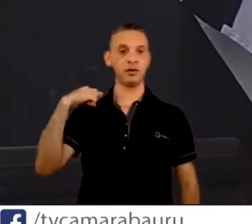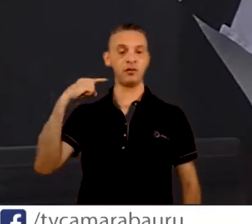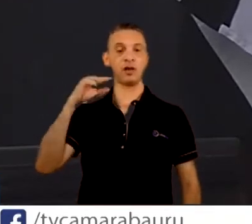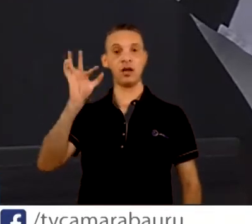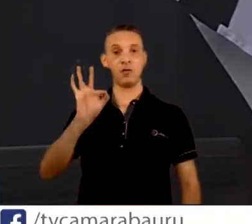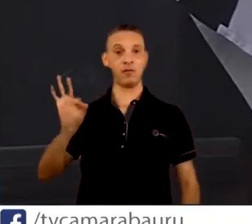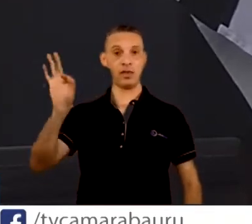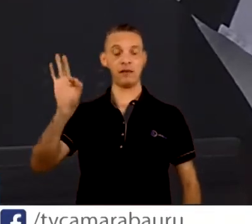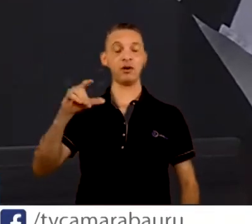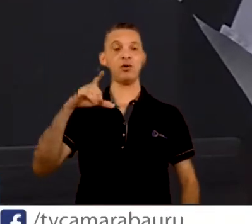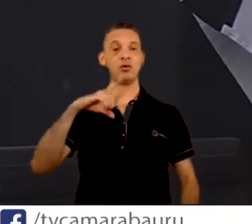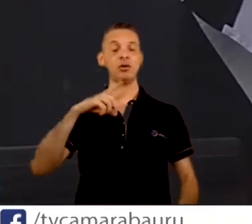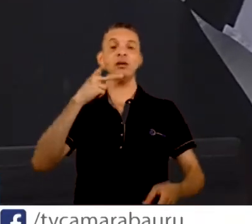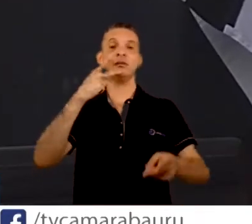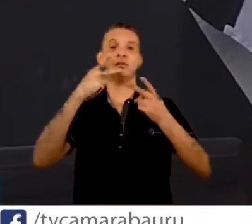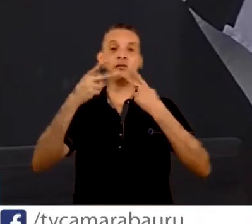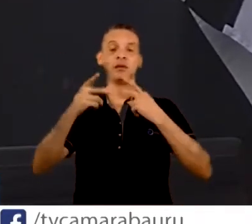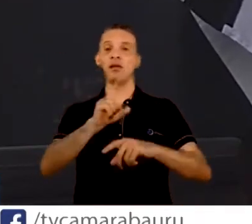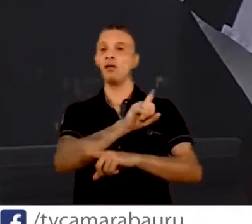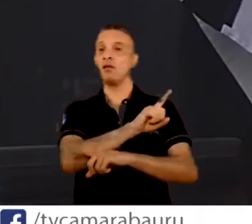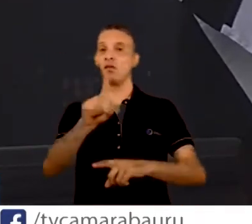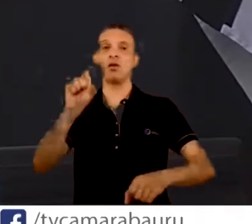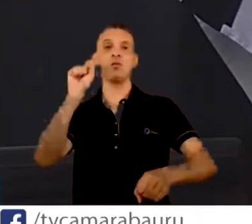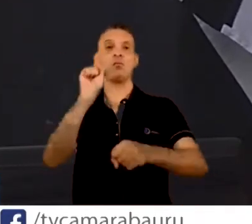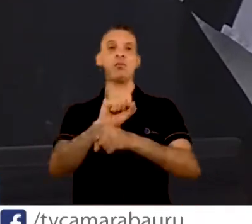delibera pela não paralisação das obras,